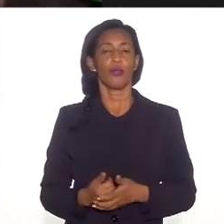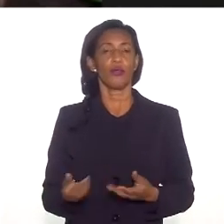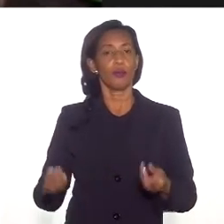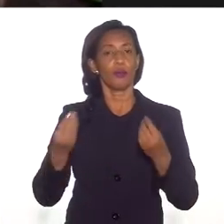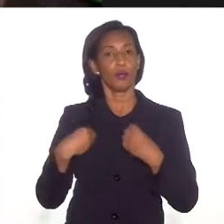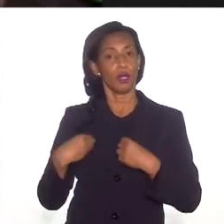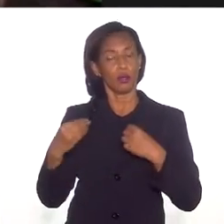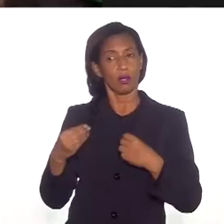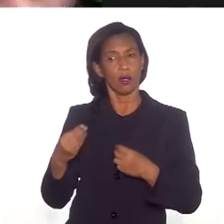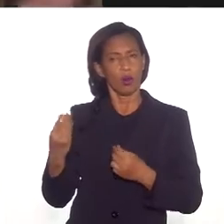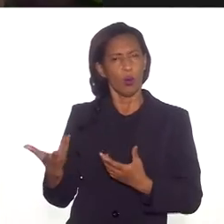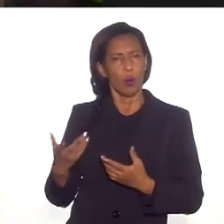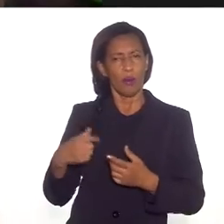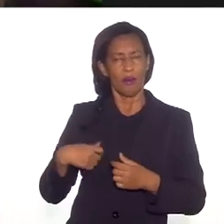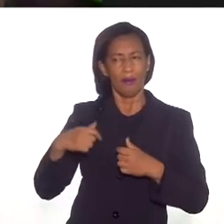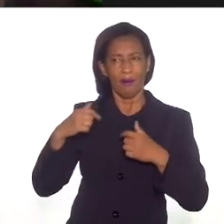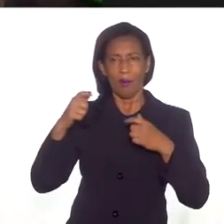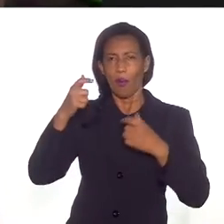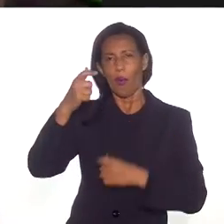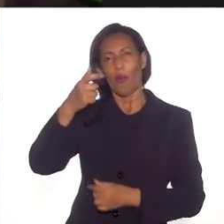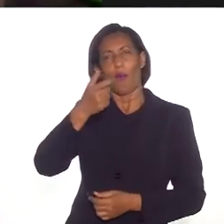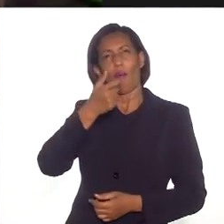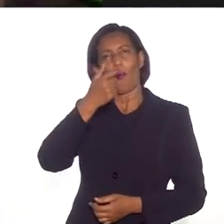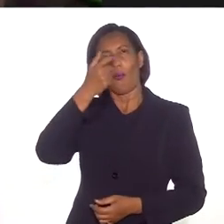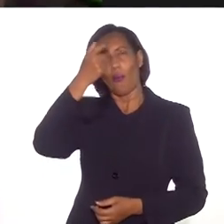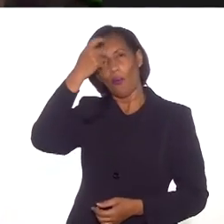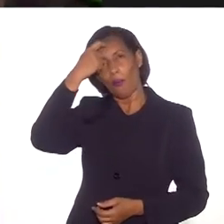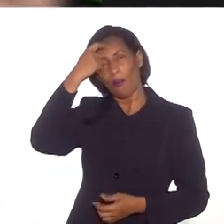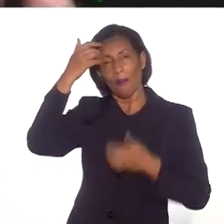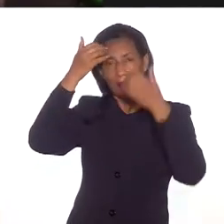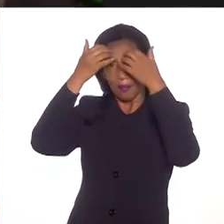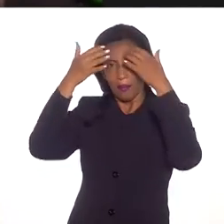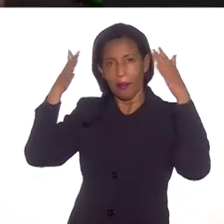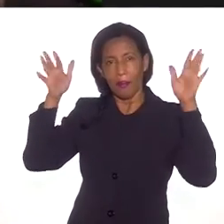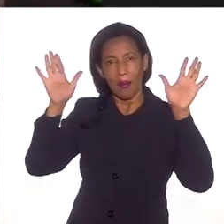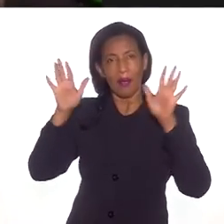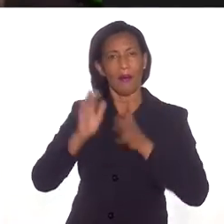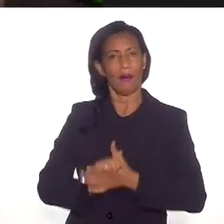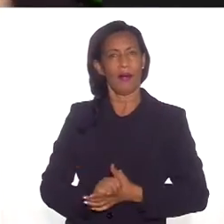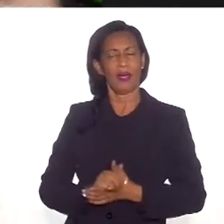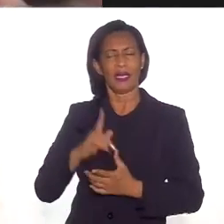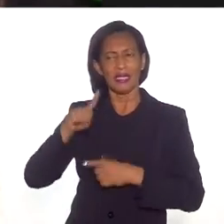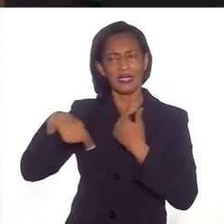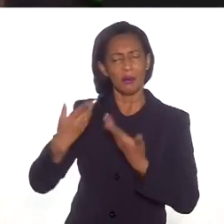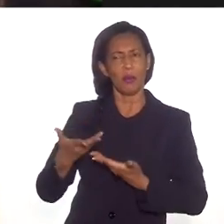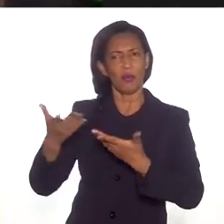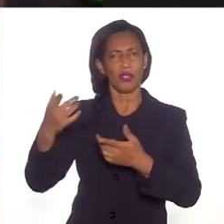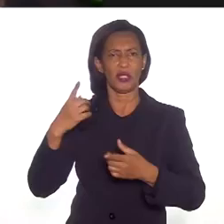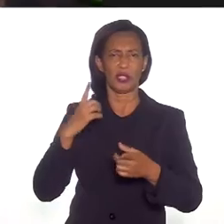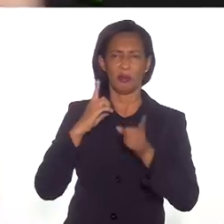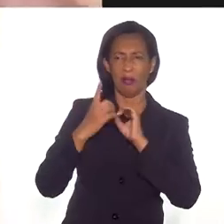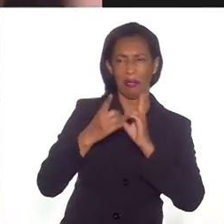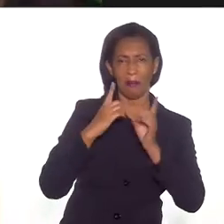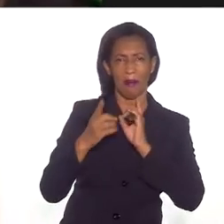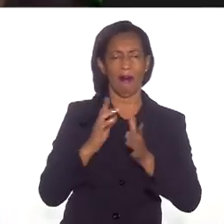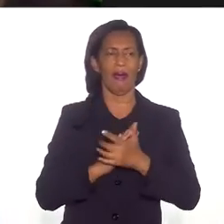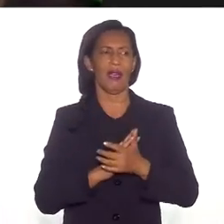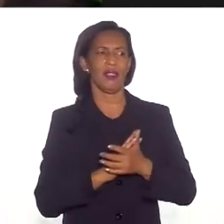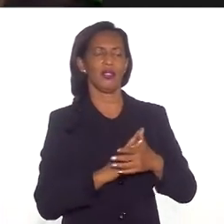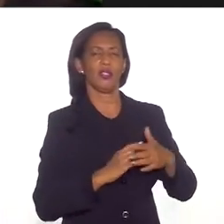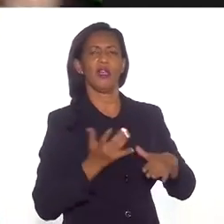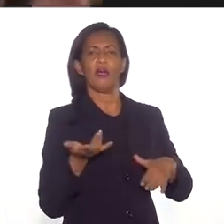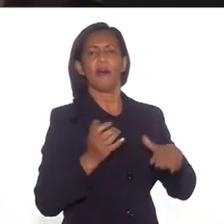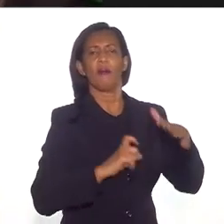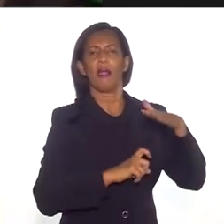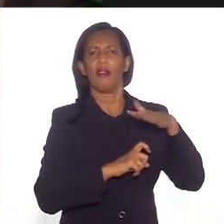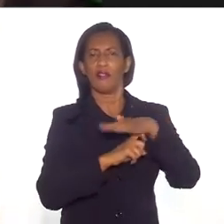uma visibilidade maior. E depois vieram os convites para participar de denais, participar de feiras de livros em vários